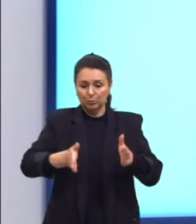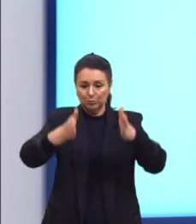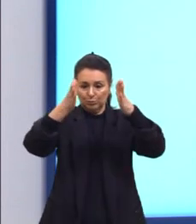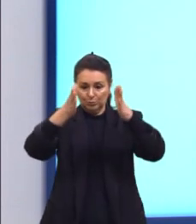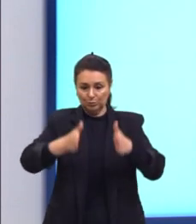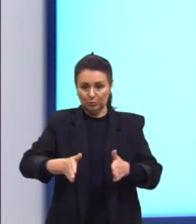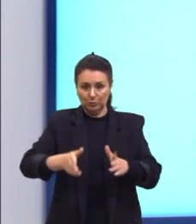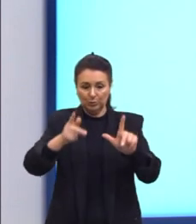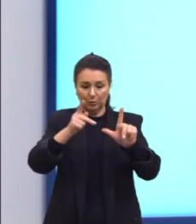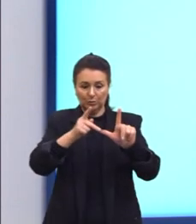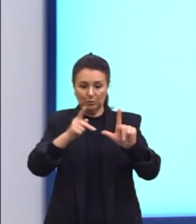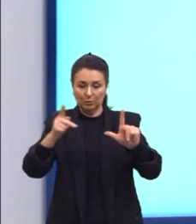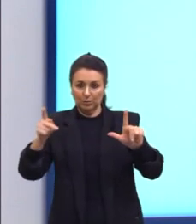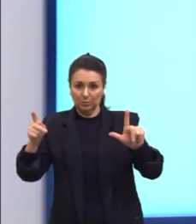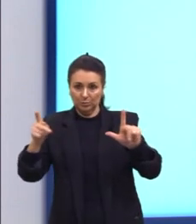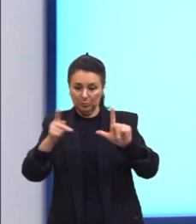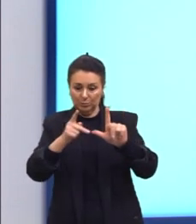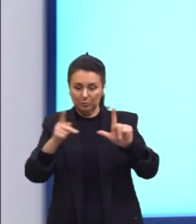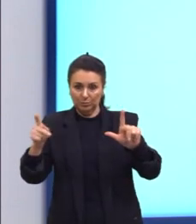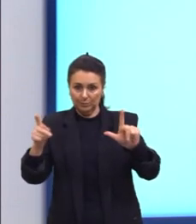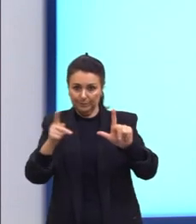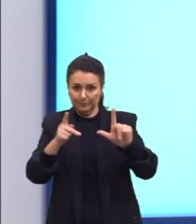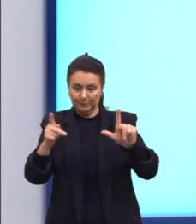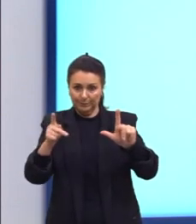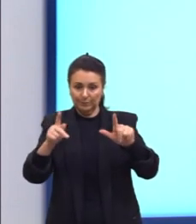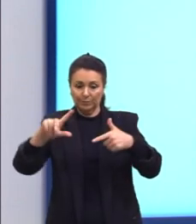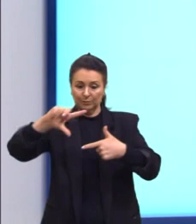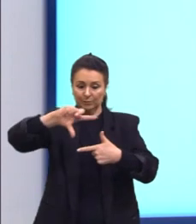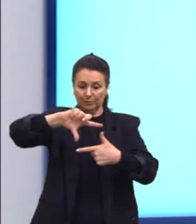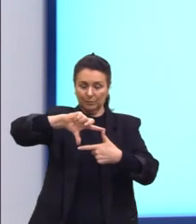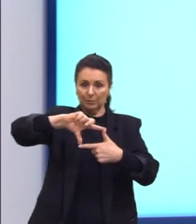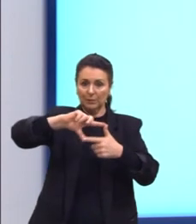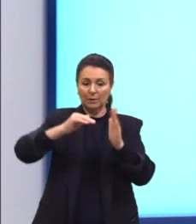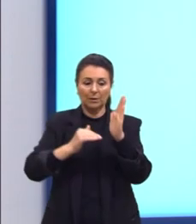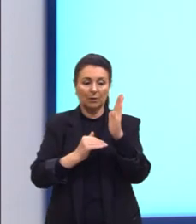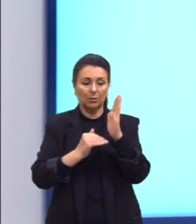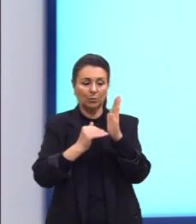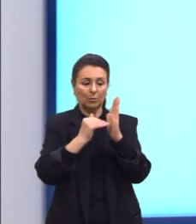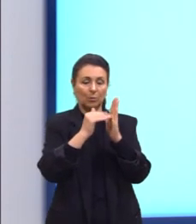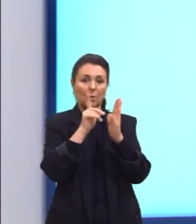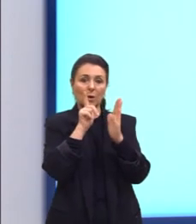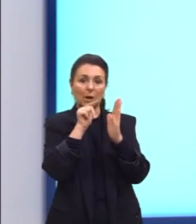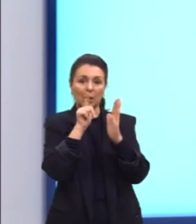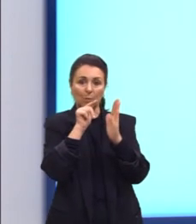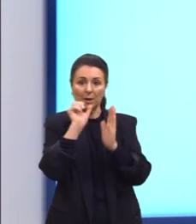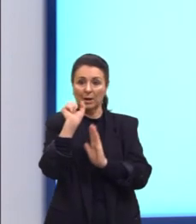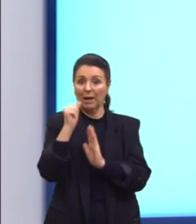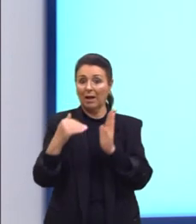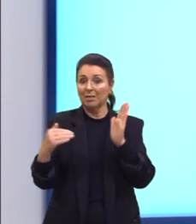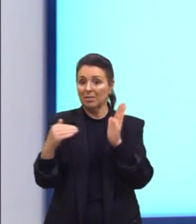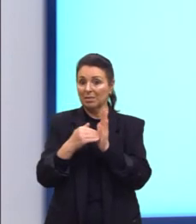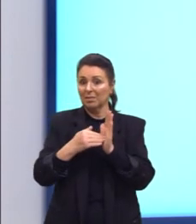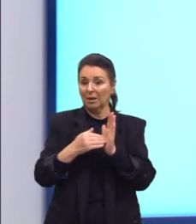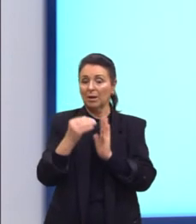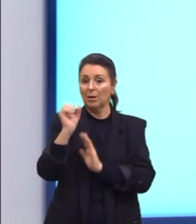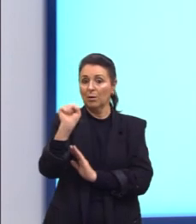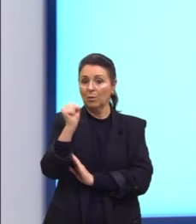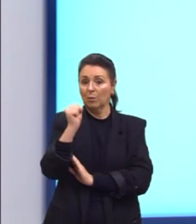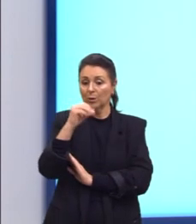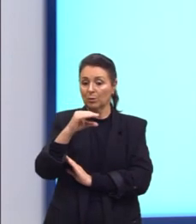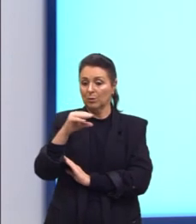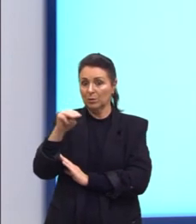reto, retângulo, colocou-se água até a altura de 8 centímetros, e um objeto.